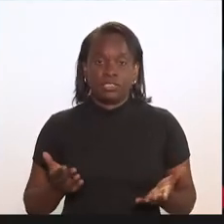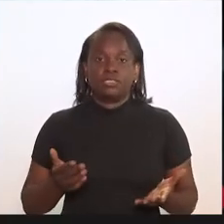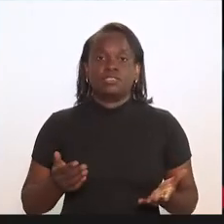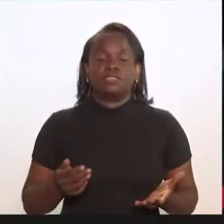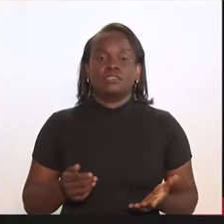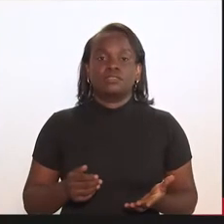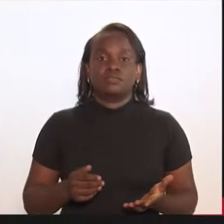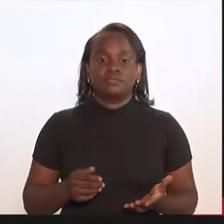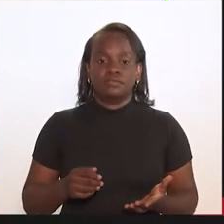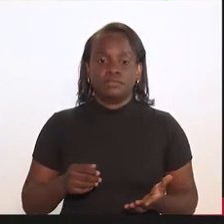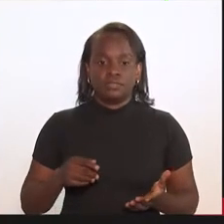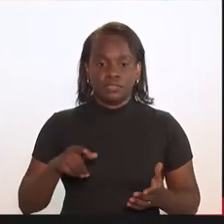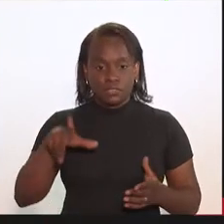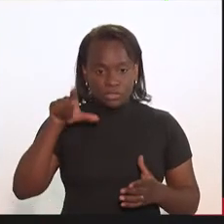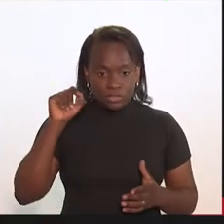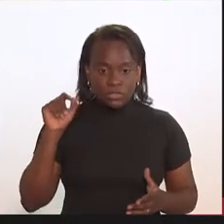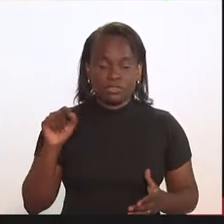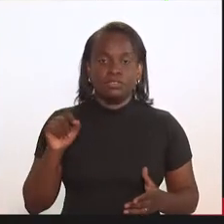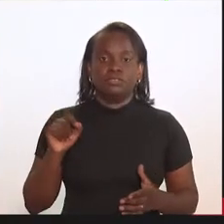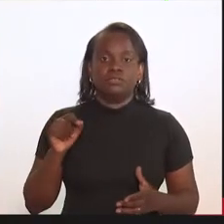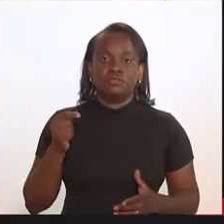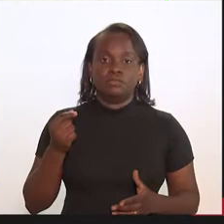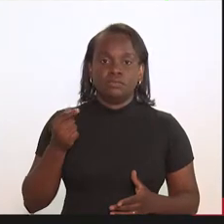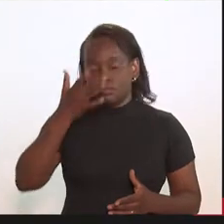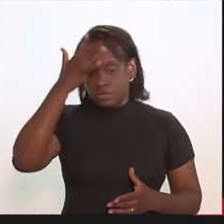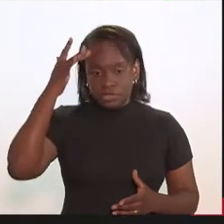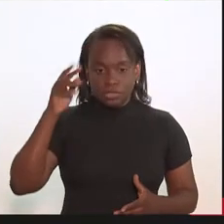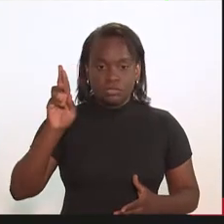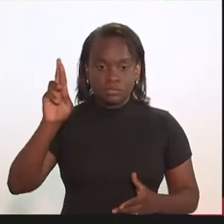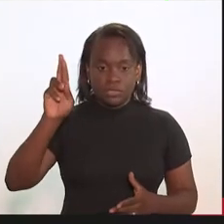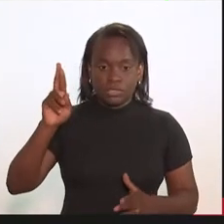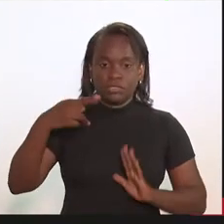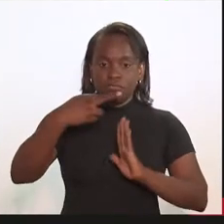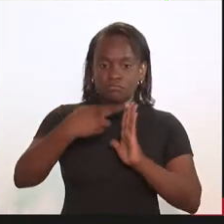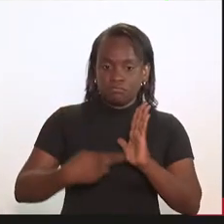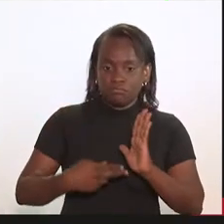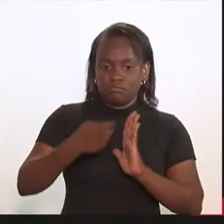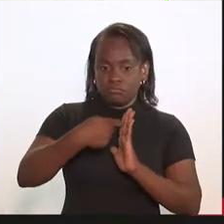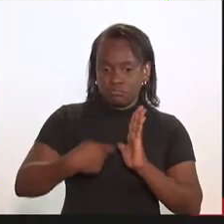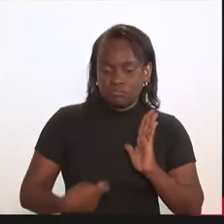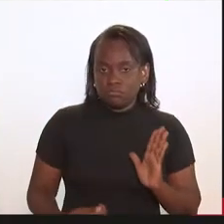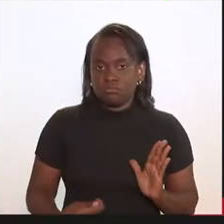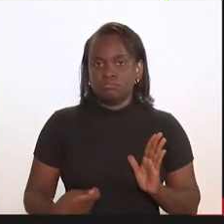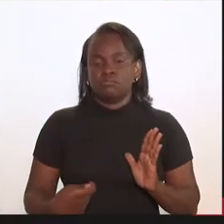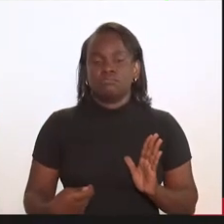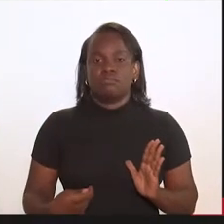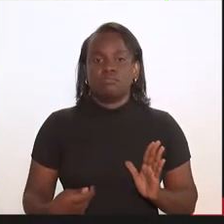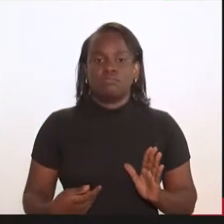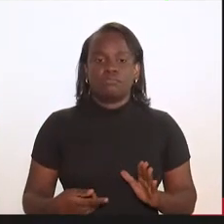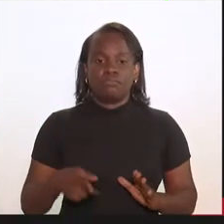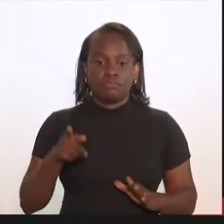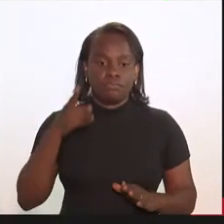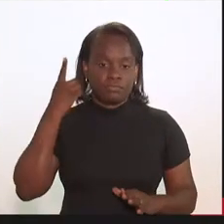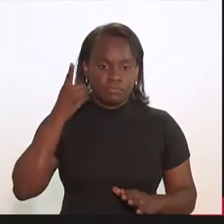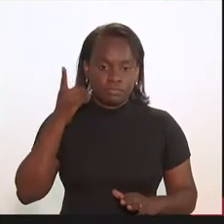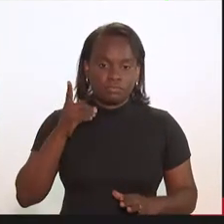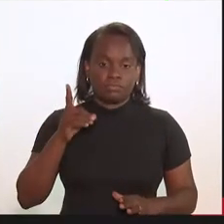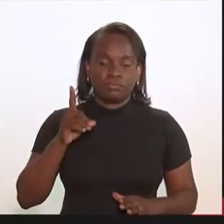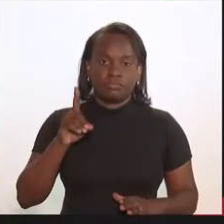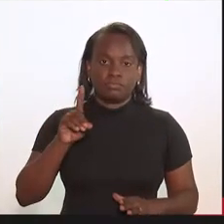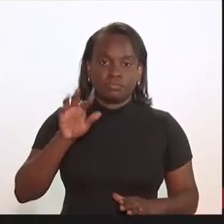passando para a designação da relatoria, o senhor